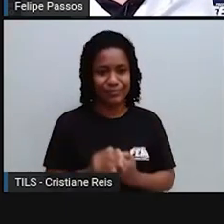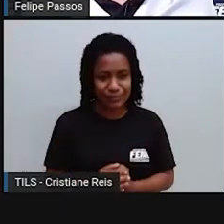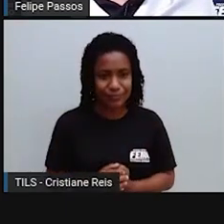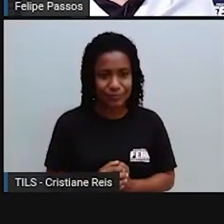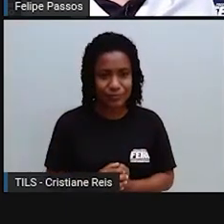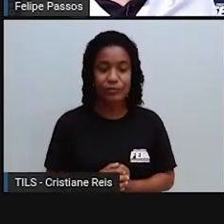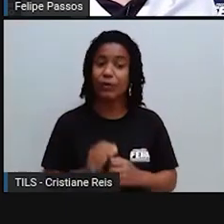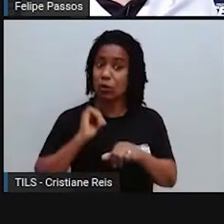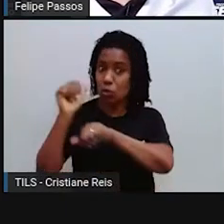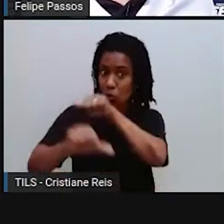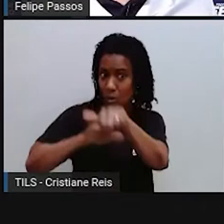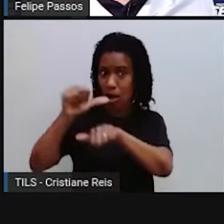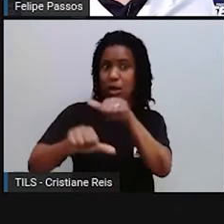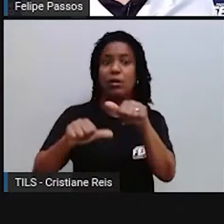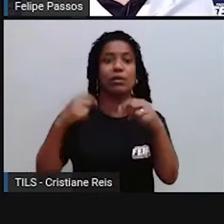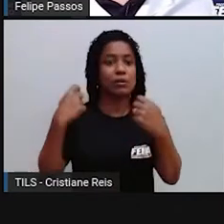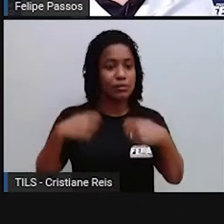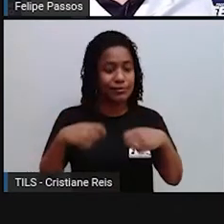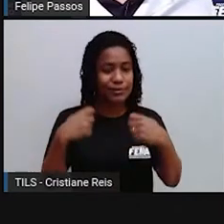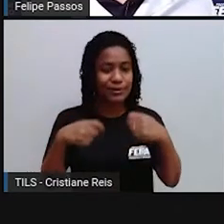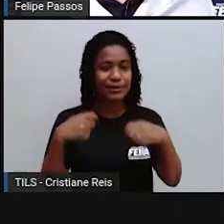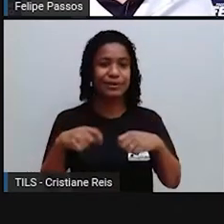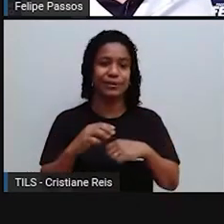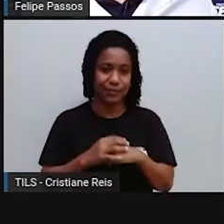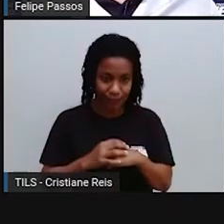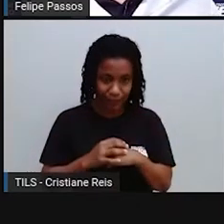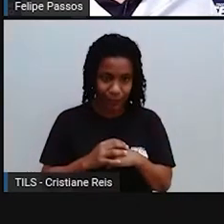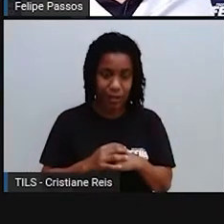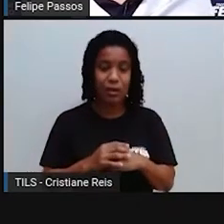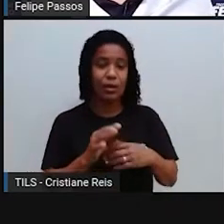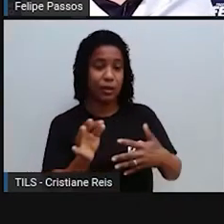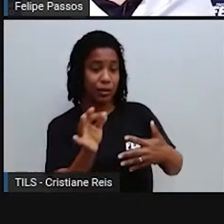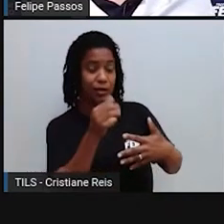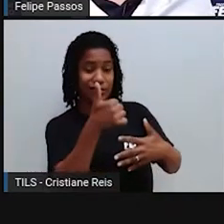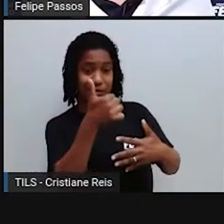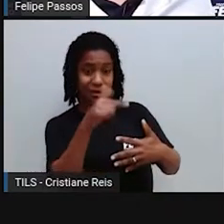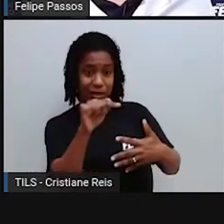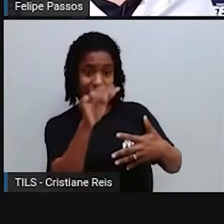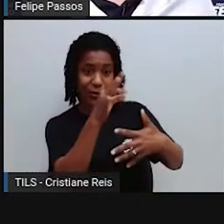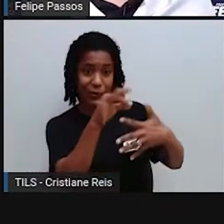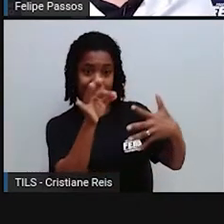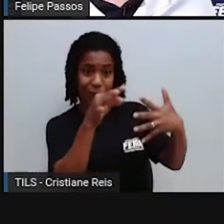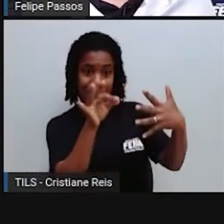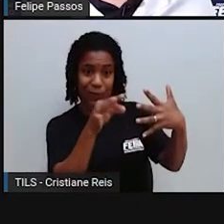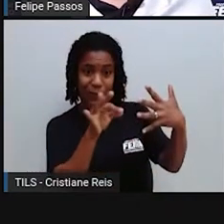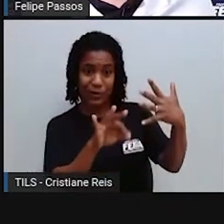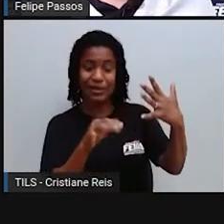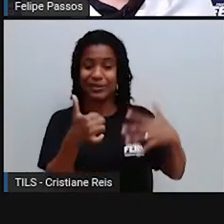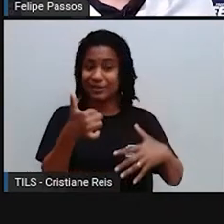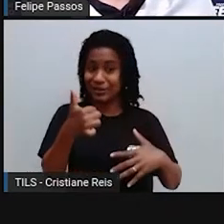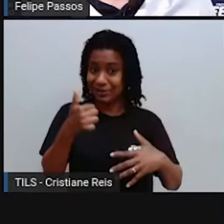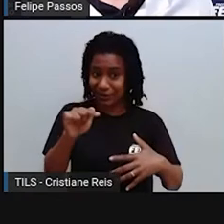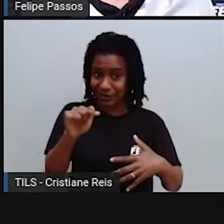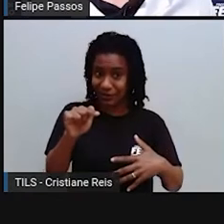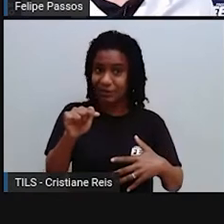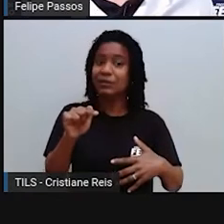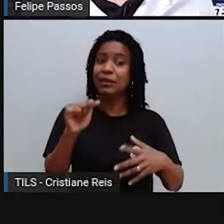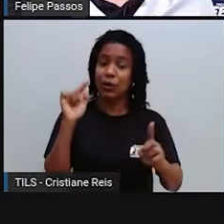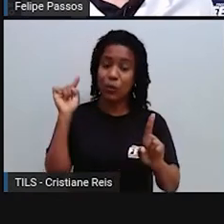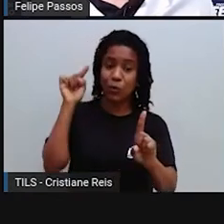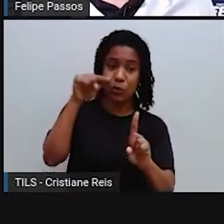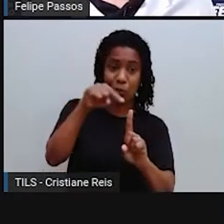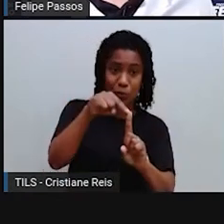Todos esses objetivos, eles têm uma data, um prazo, né? A gente tem que tentar cumpri-los até o ano de 2030, né?